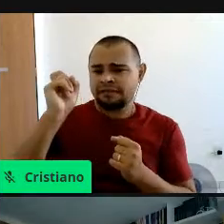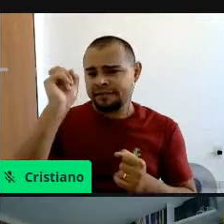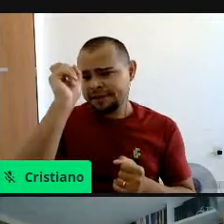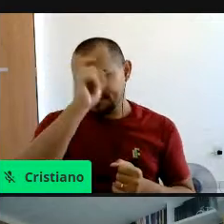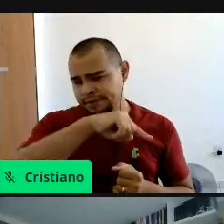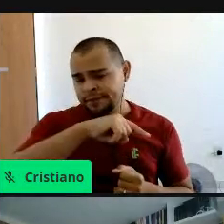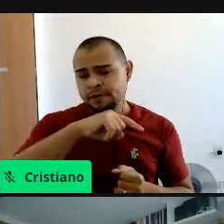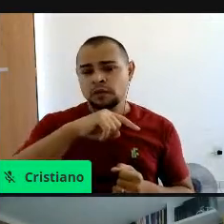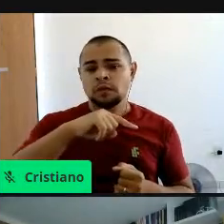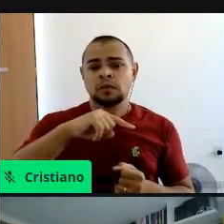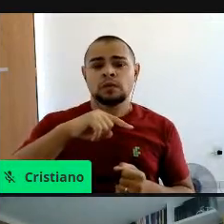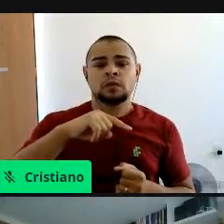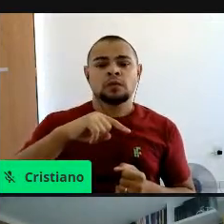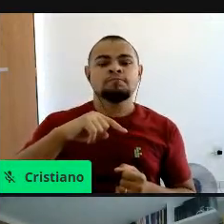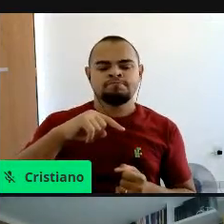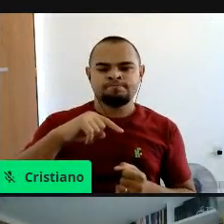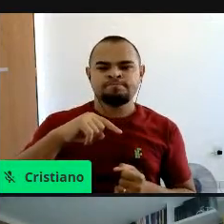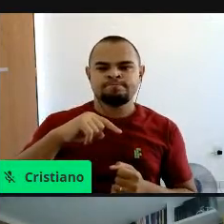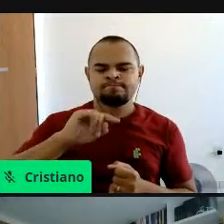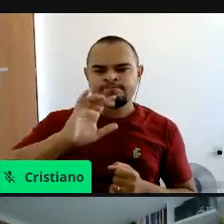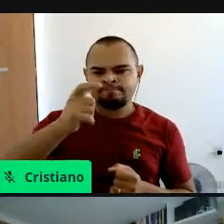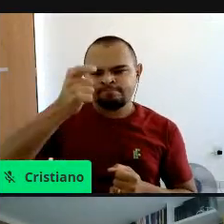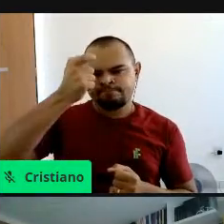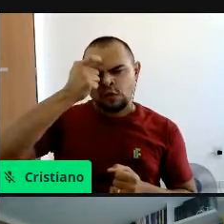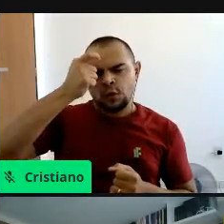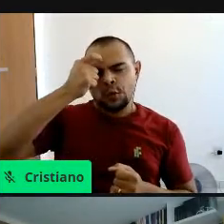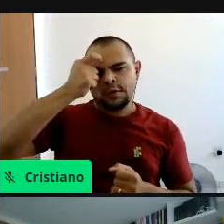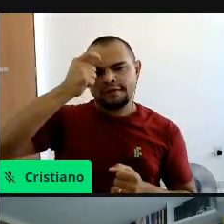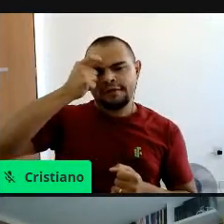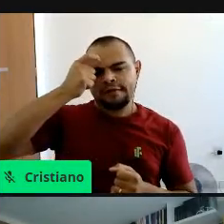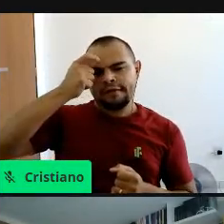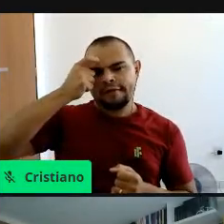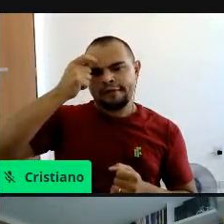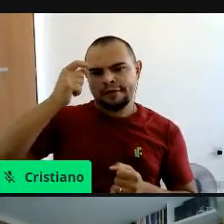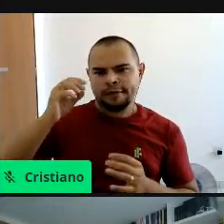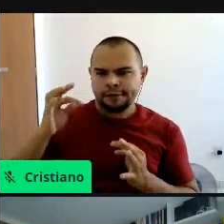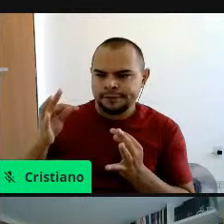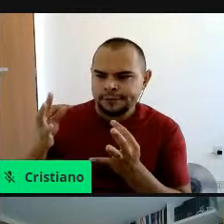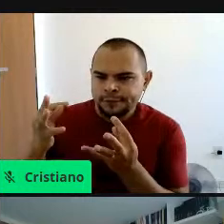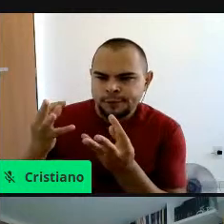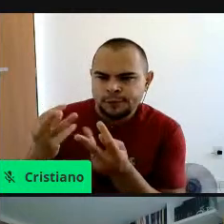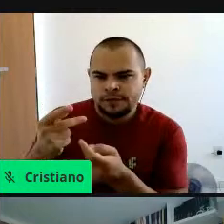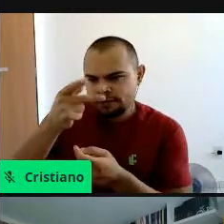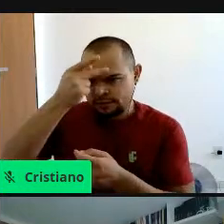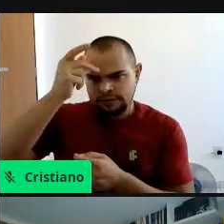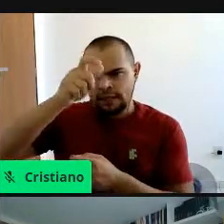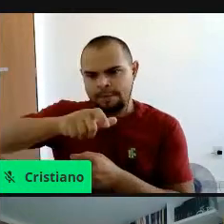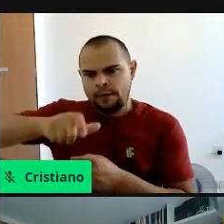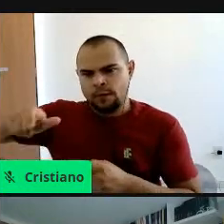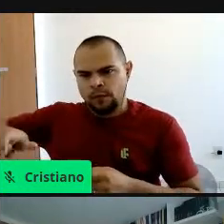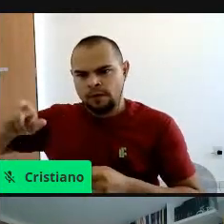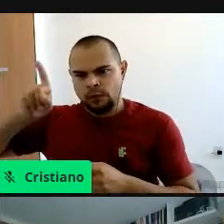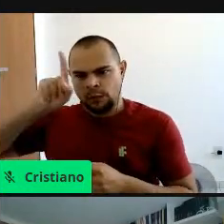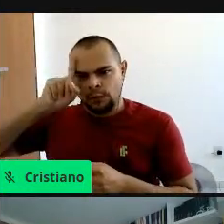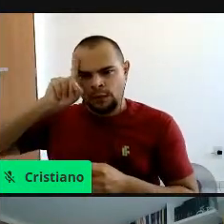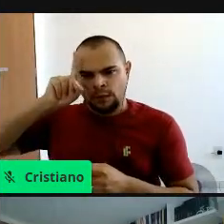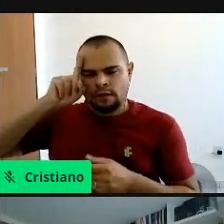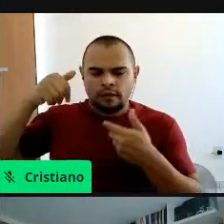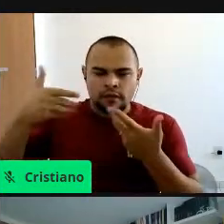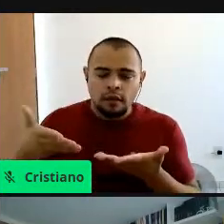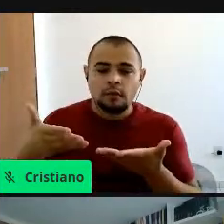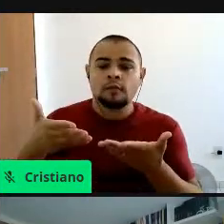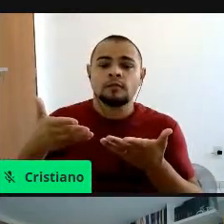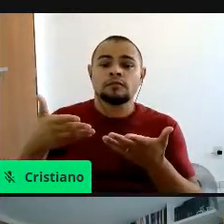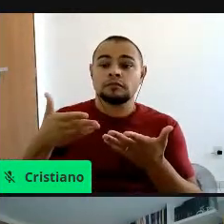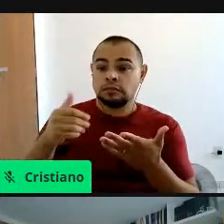né, incorporar isso e trazer isso para o nosso dia a dia, né, então, cabe, né, enquanto ainda não